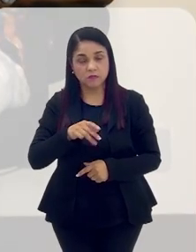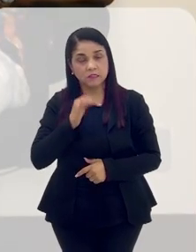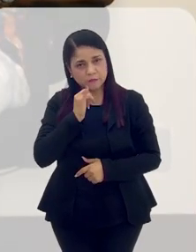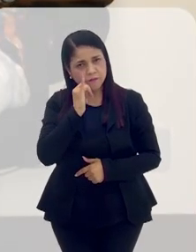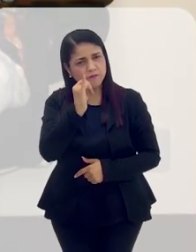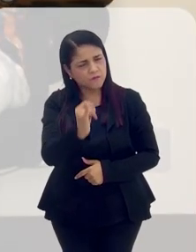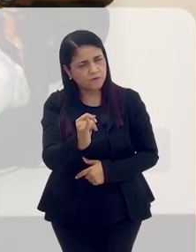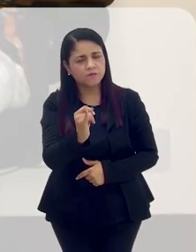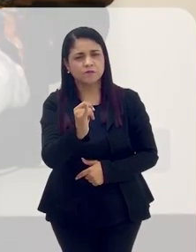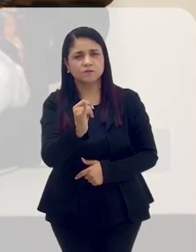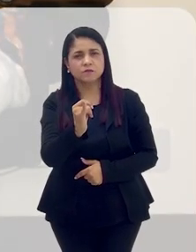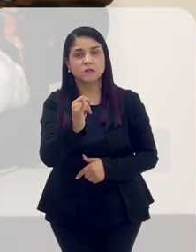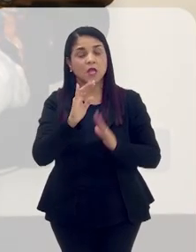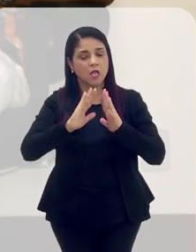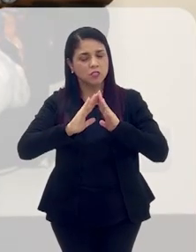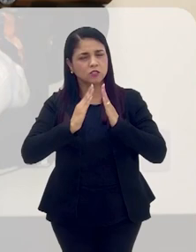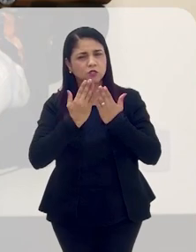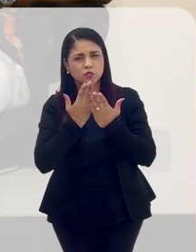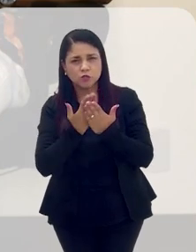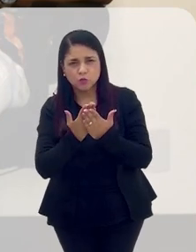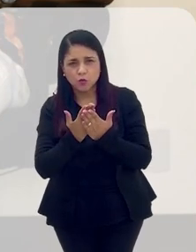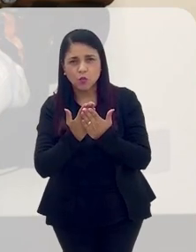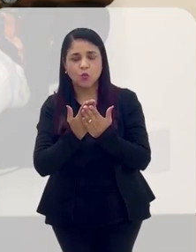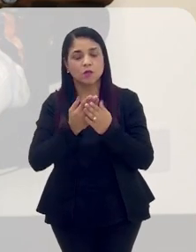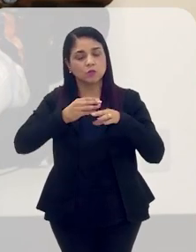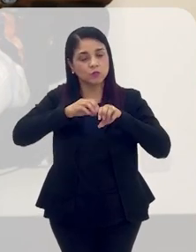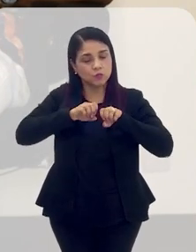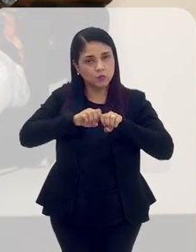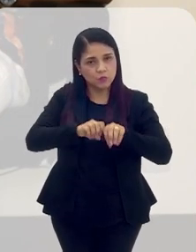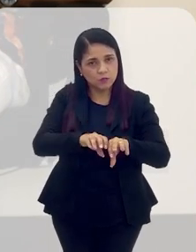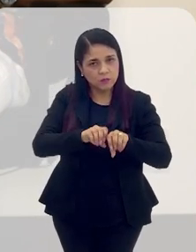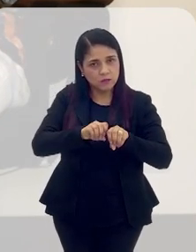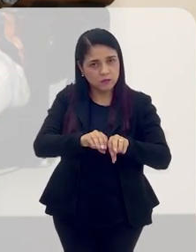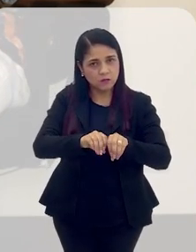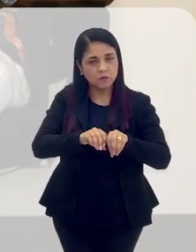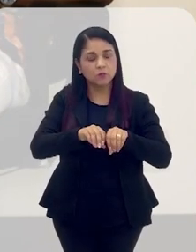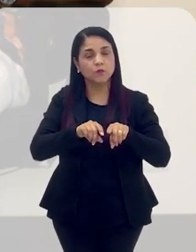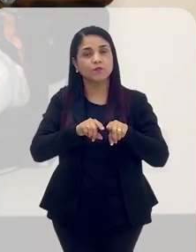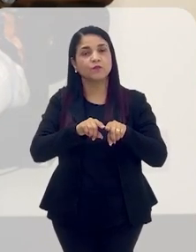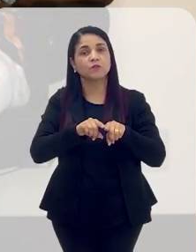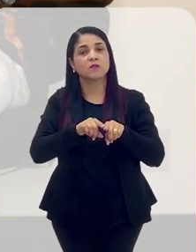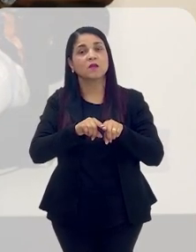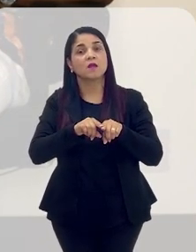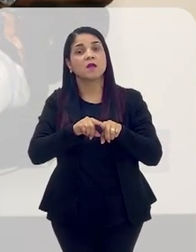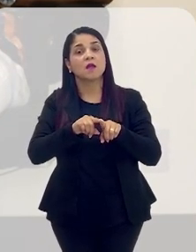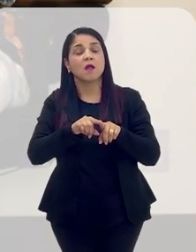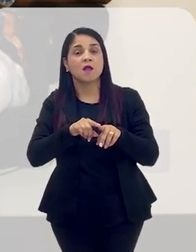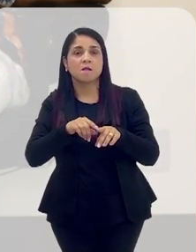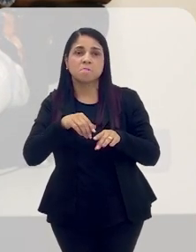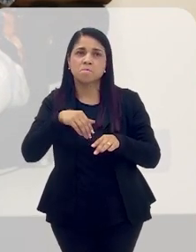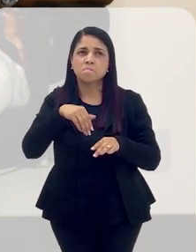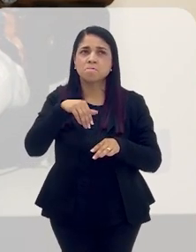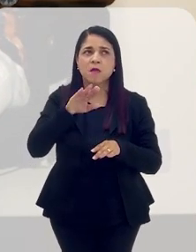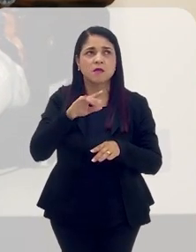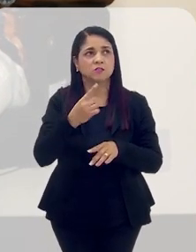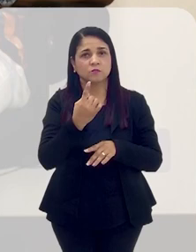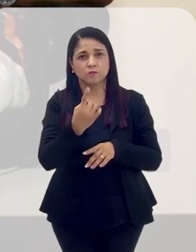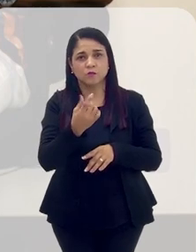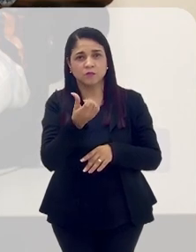sempre bati nessa tecla, que nas escolas, no ensino, a educação, a lei 10